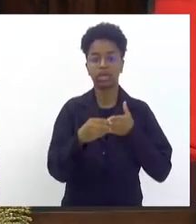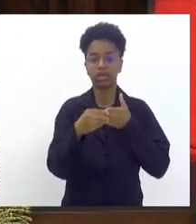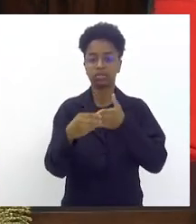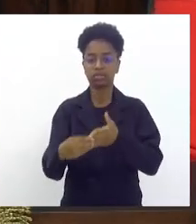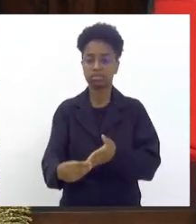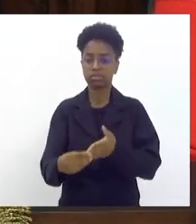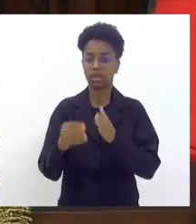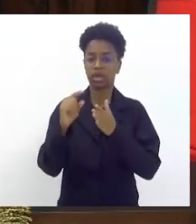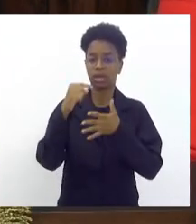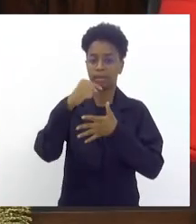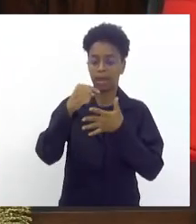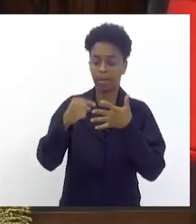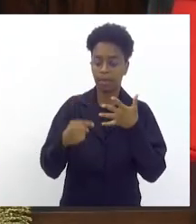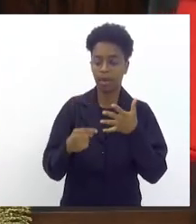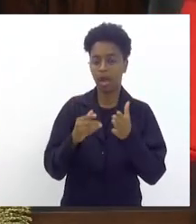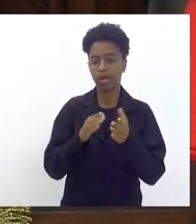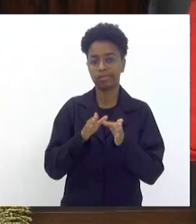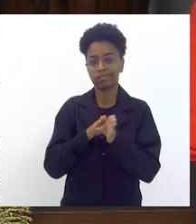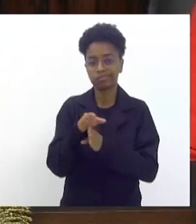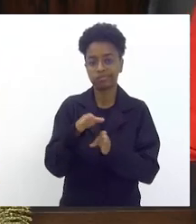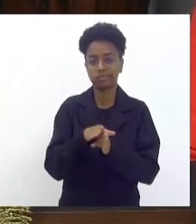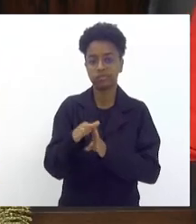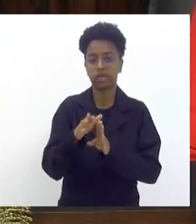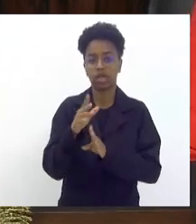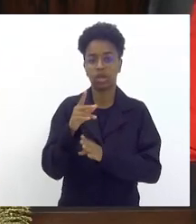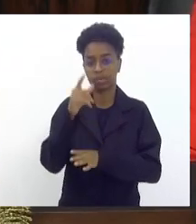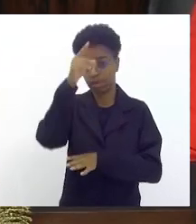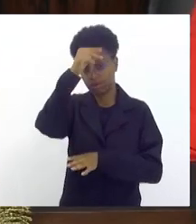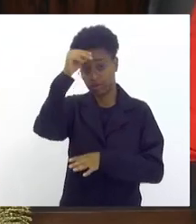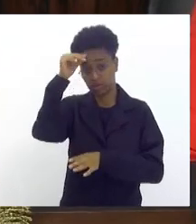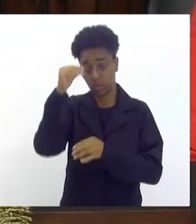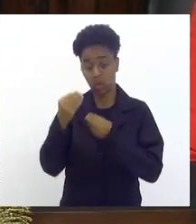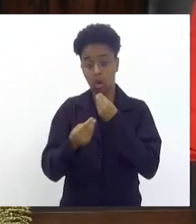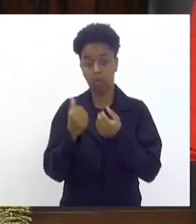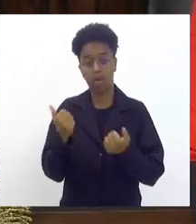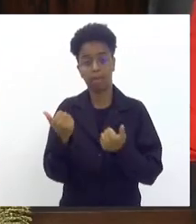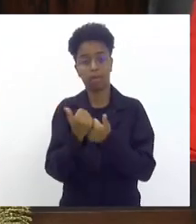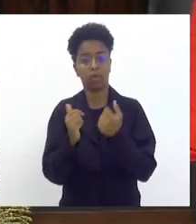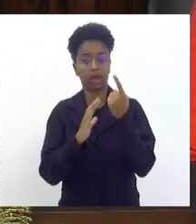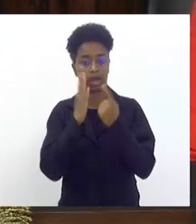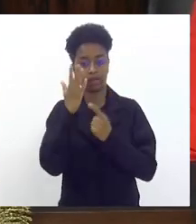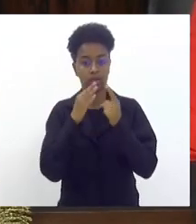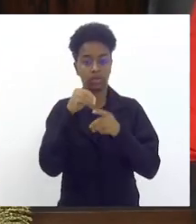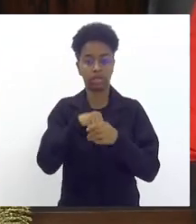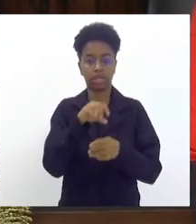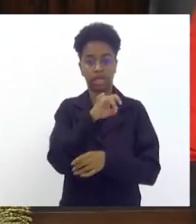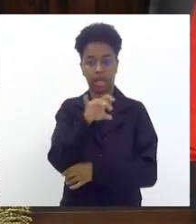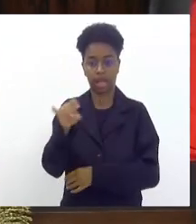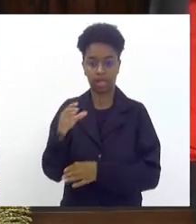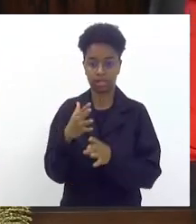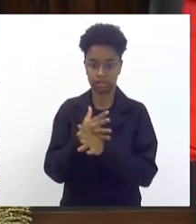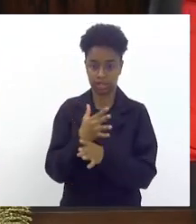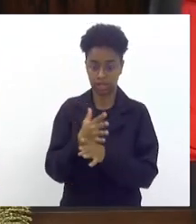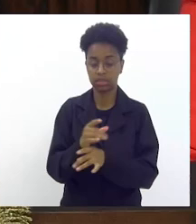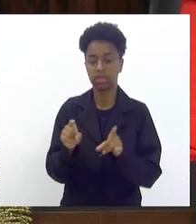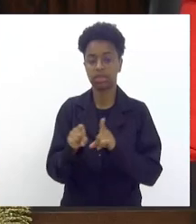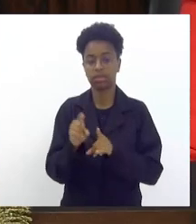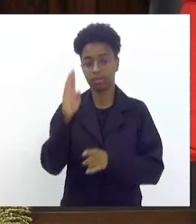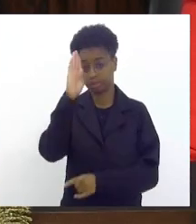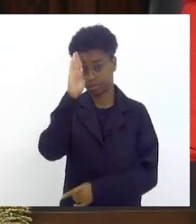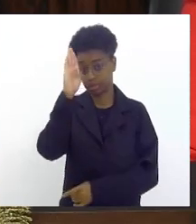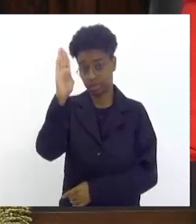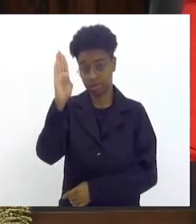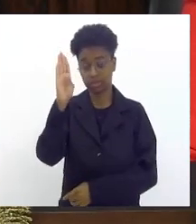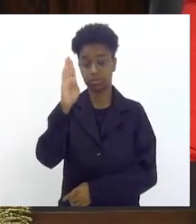as prefeituras no apoio ao carnaval dentro de cada município e também isso foi fundamental